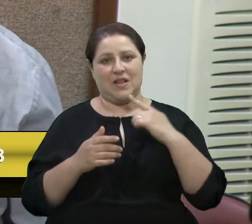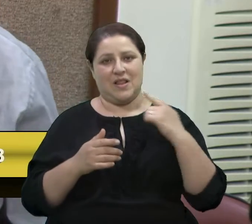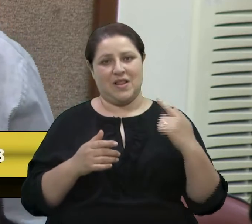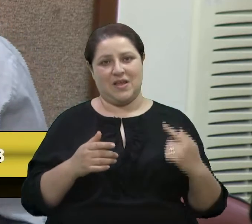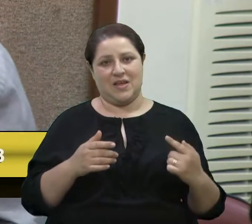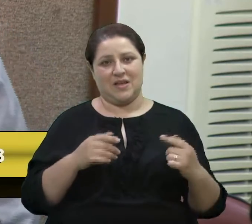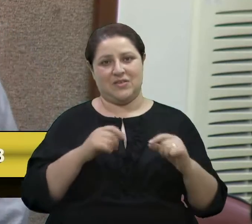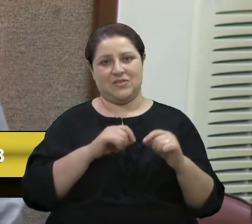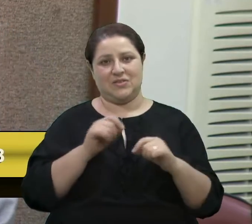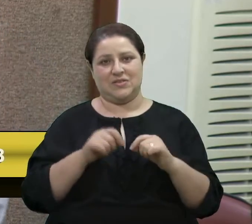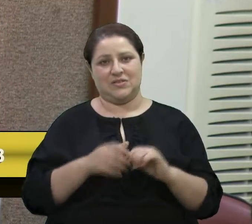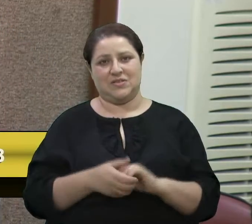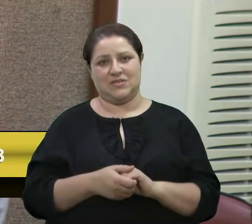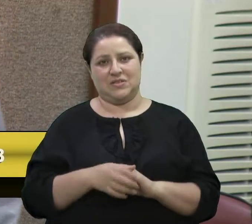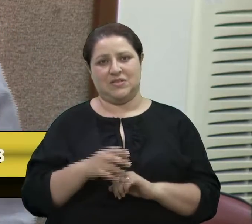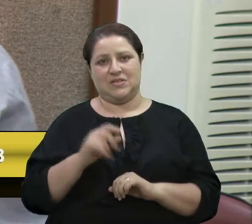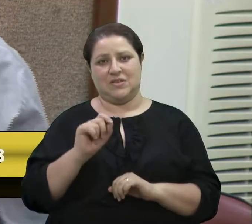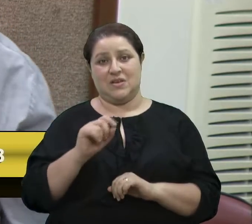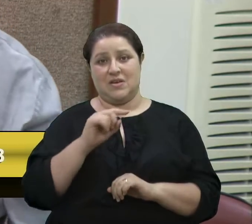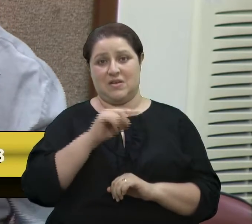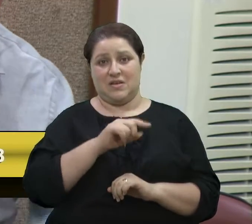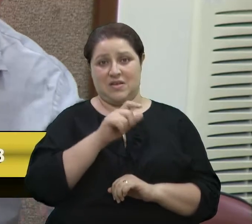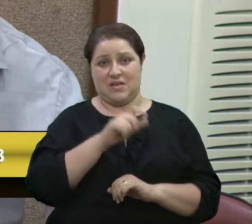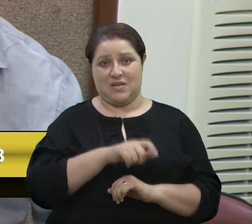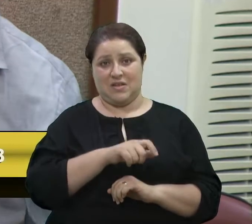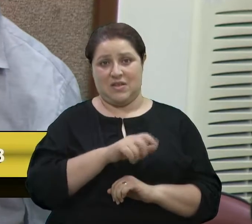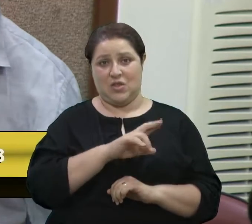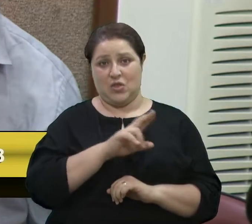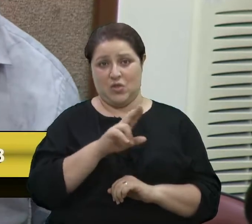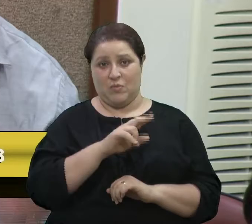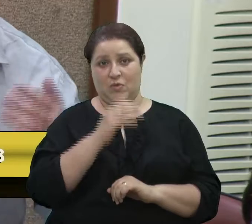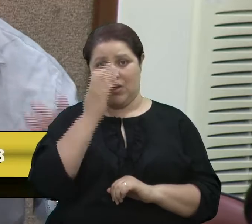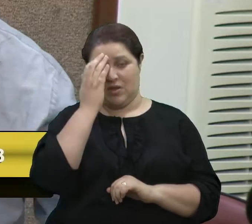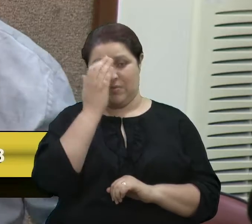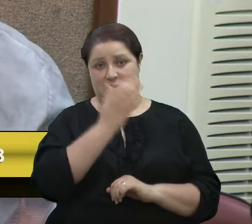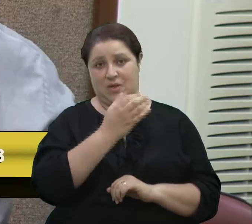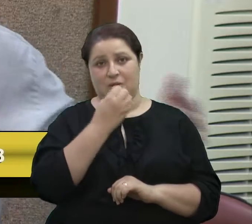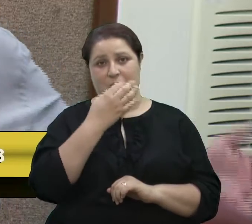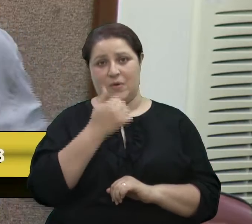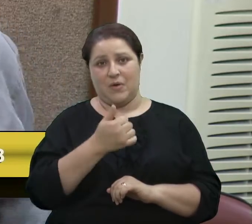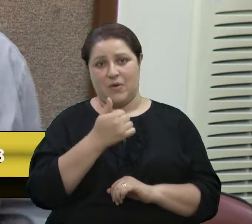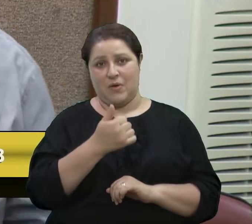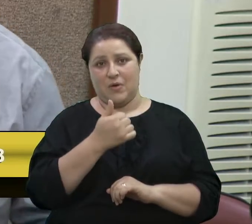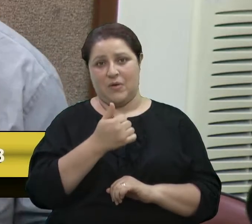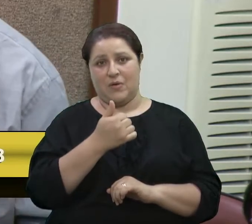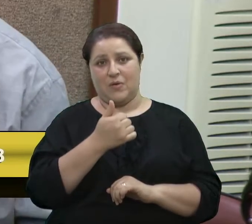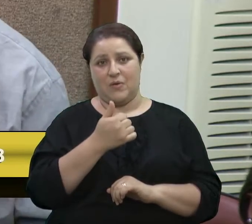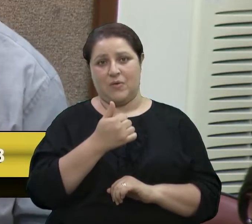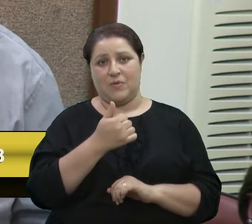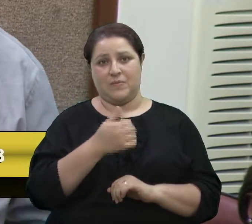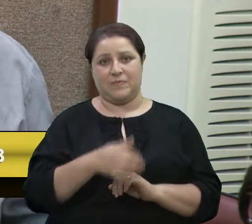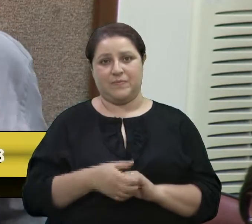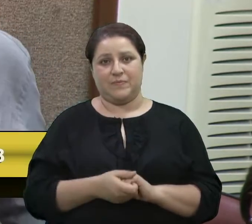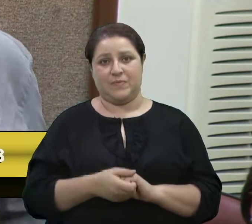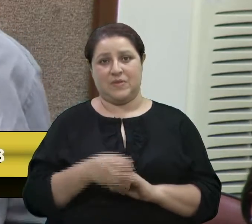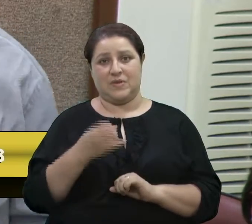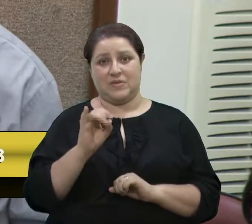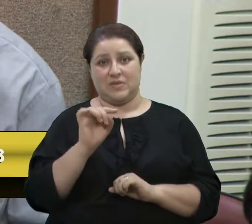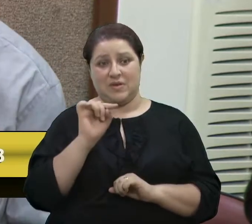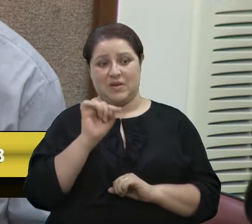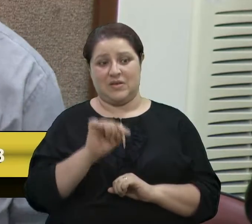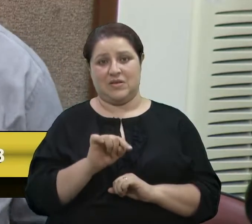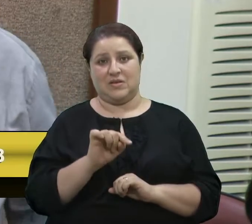o fato da senhora colocar o nome, o respeito, isso é bom. e assim, se fosse aqui,